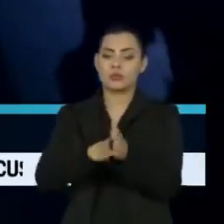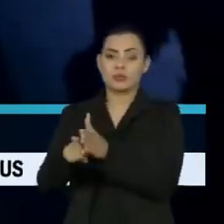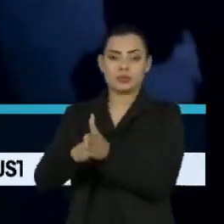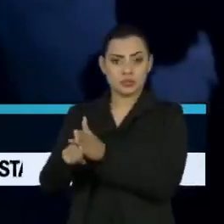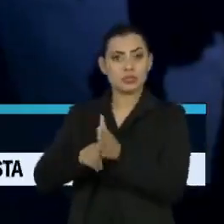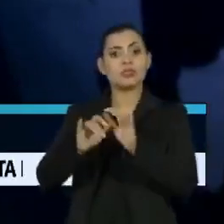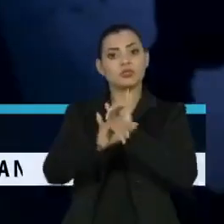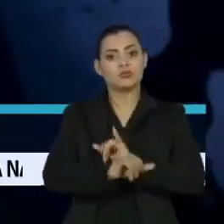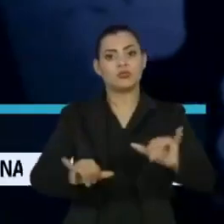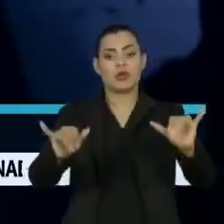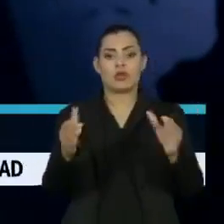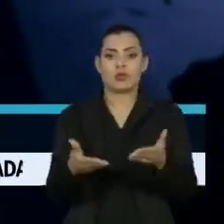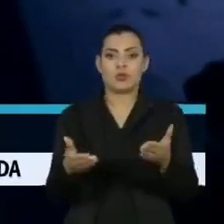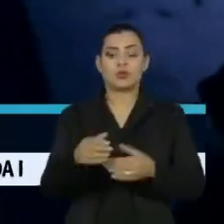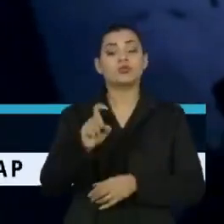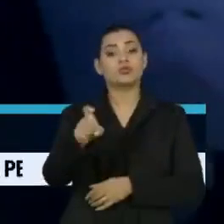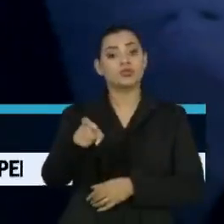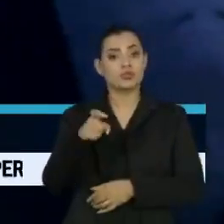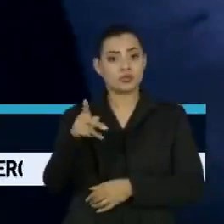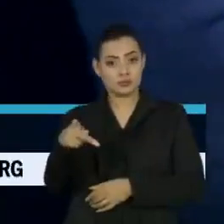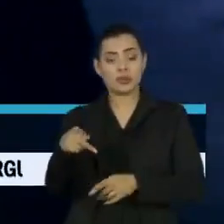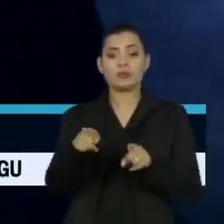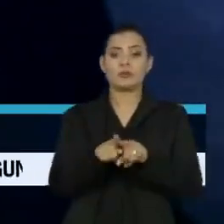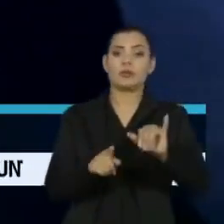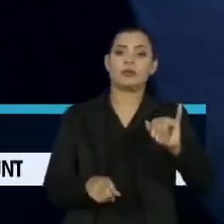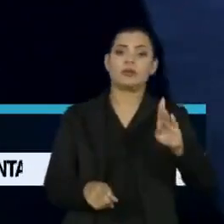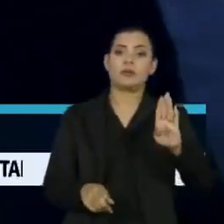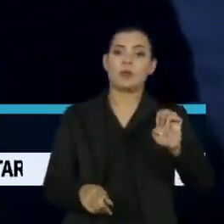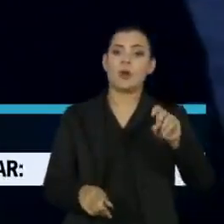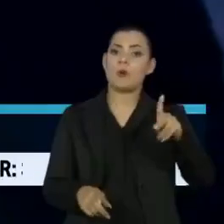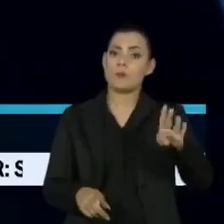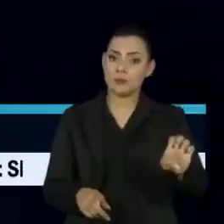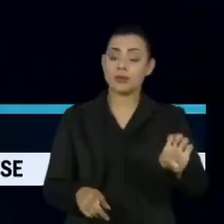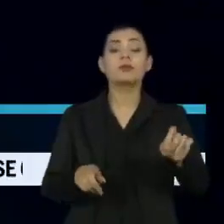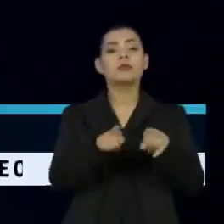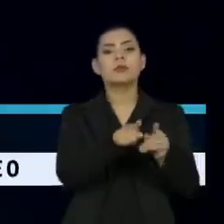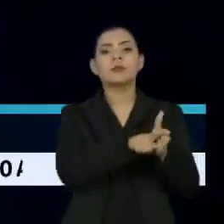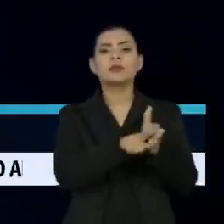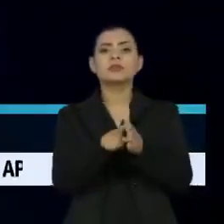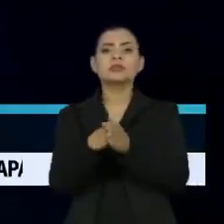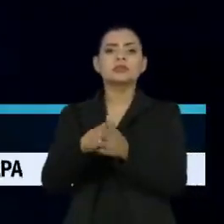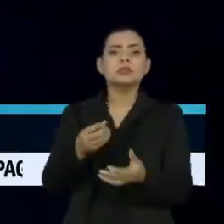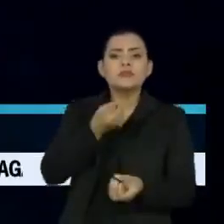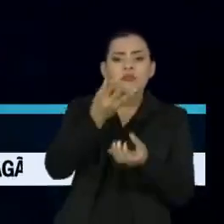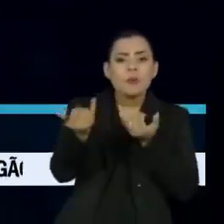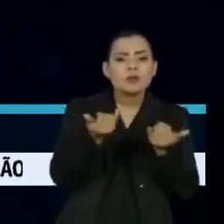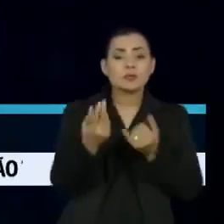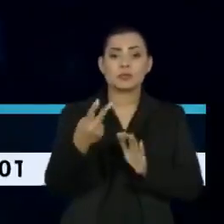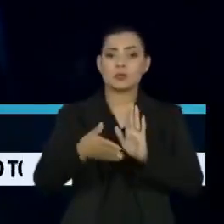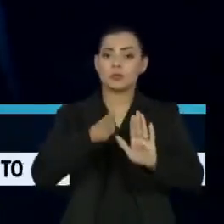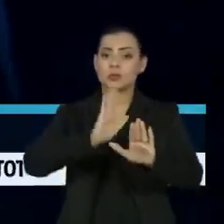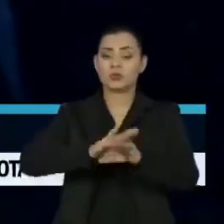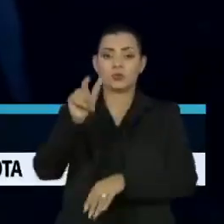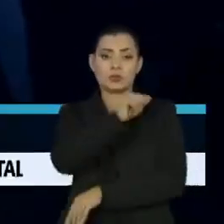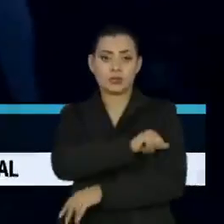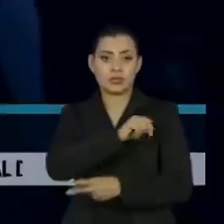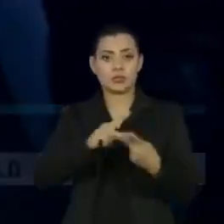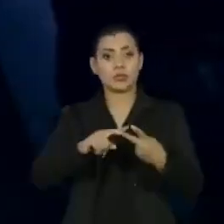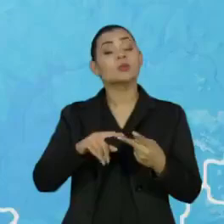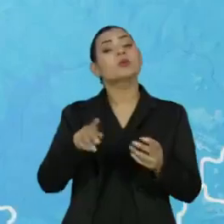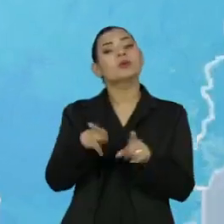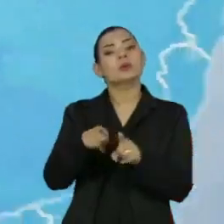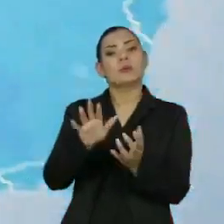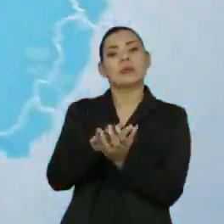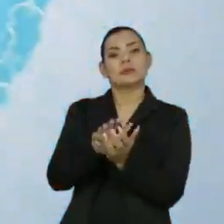divulgadas hoje pela XP e pelo Ibope, que também divulgou pesquisas de intenção de voto no segundo turno no Rio de Janeiro e no